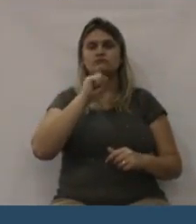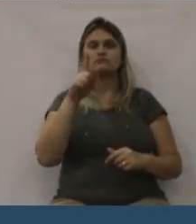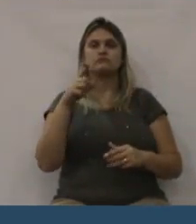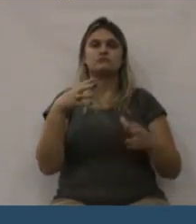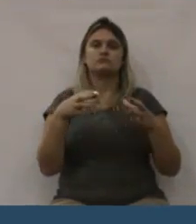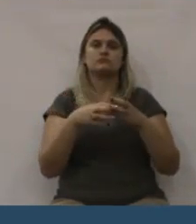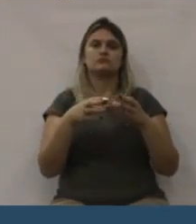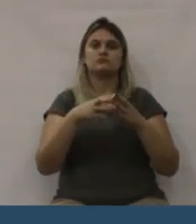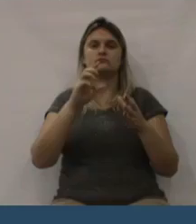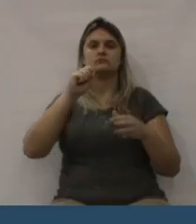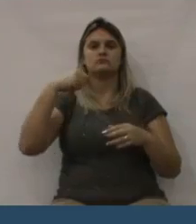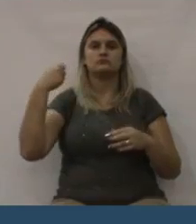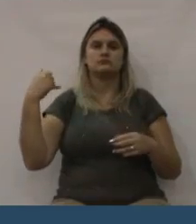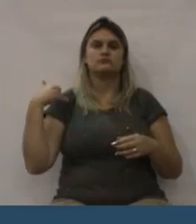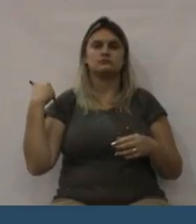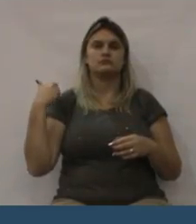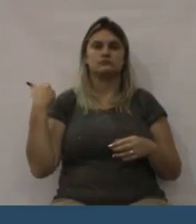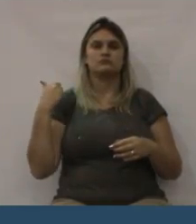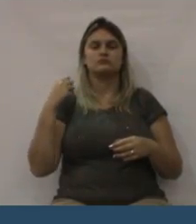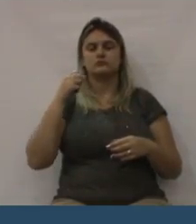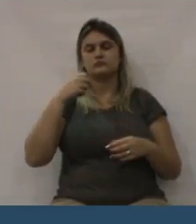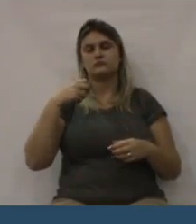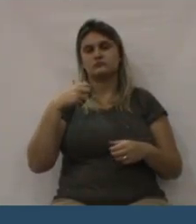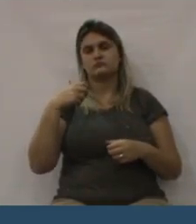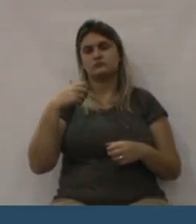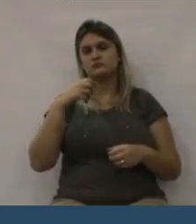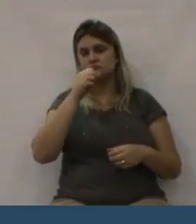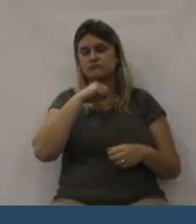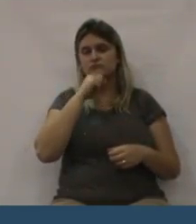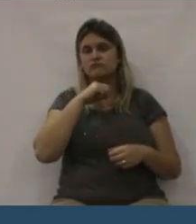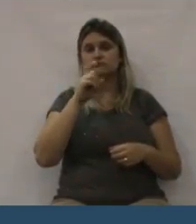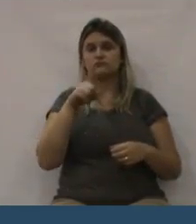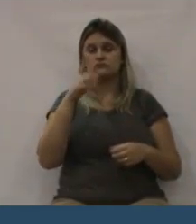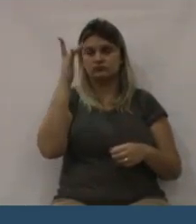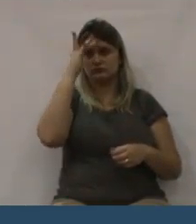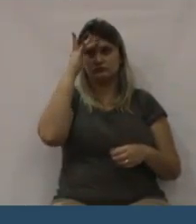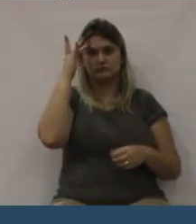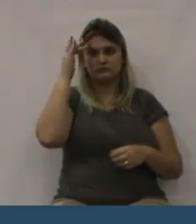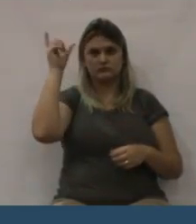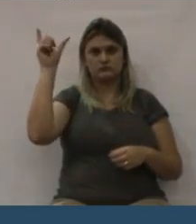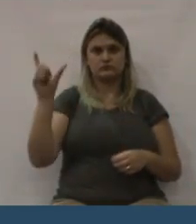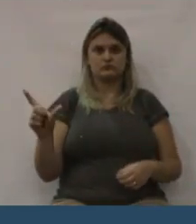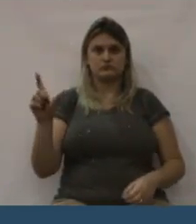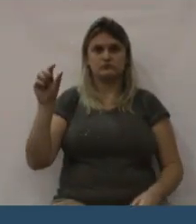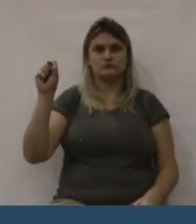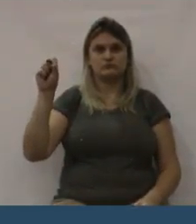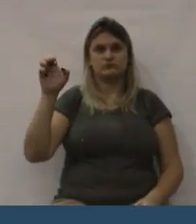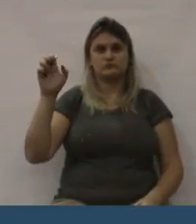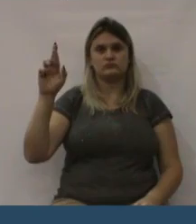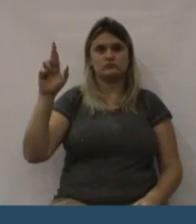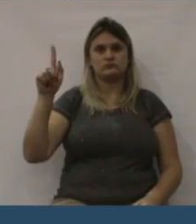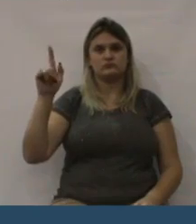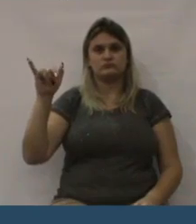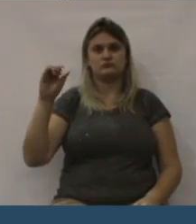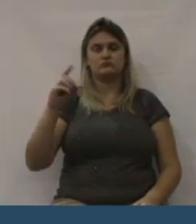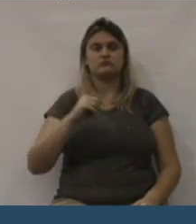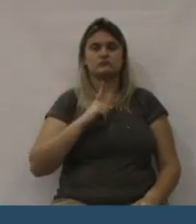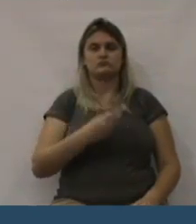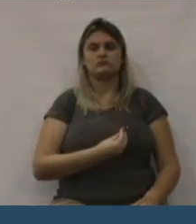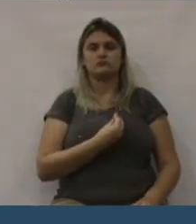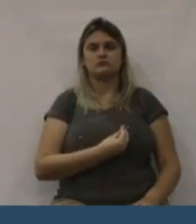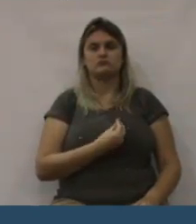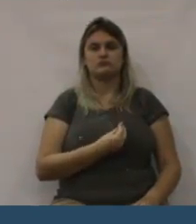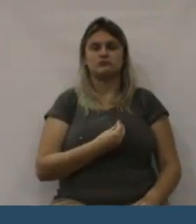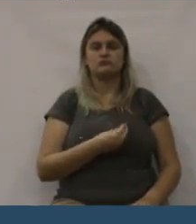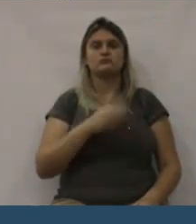região. Então, como é importante, gente, nós termos os nossos líderes, as nossas pessoas aí que lutam e